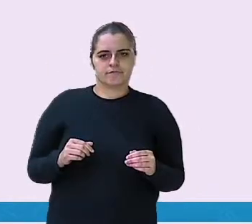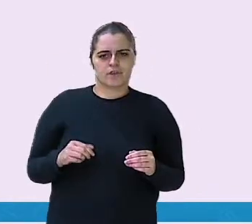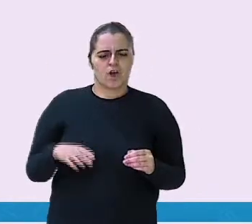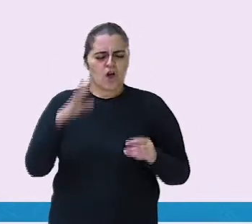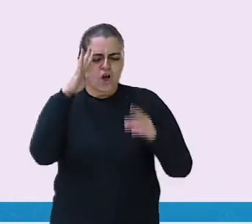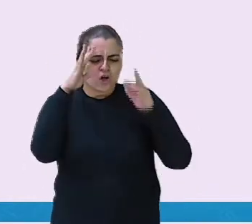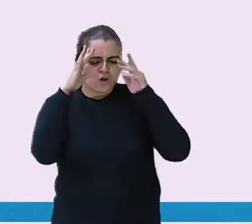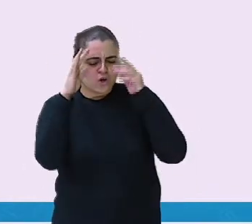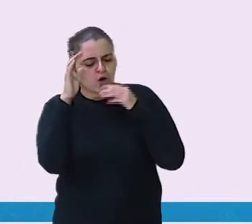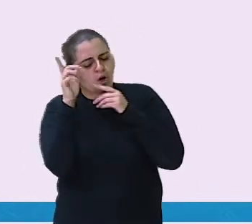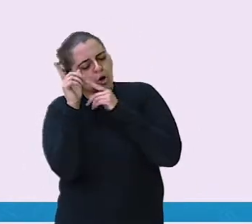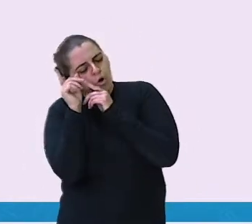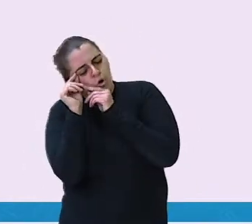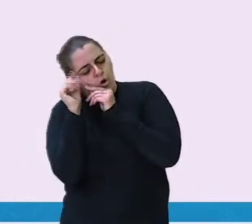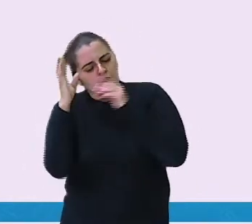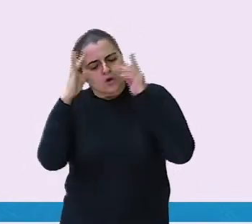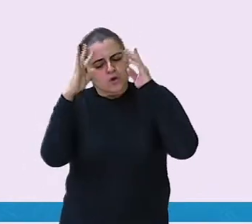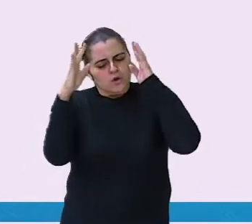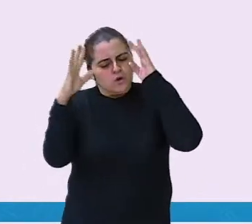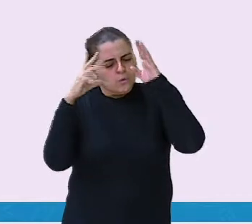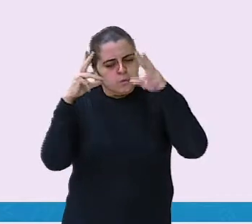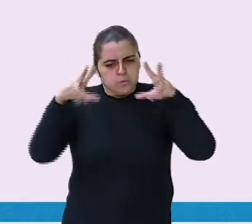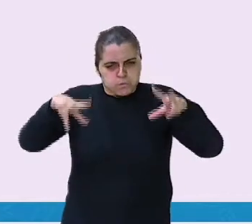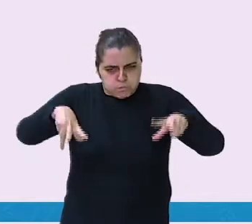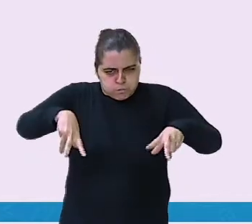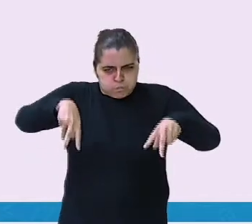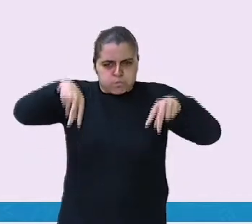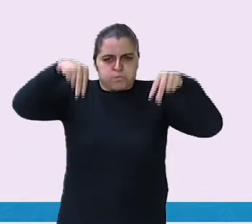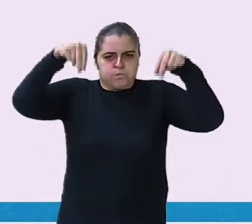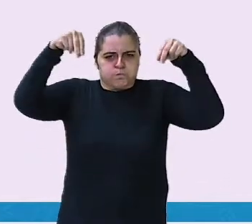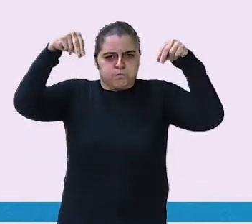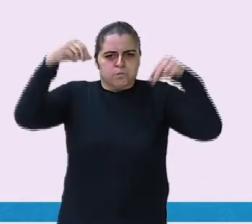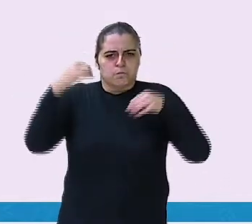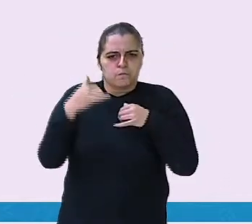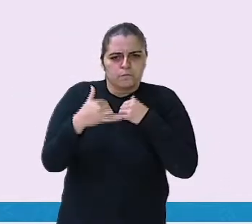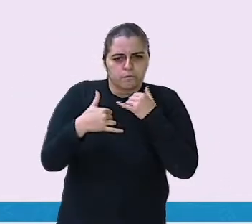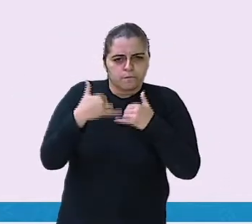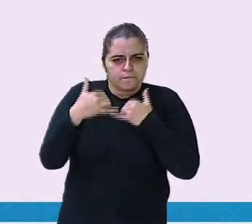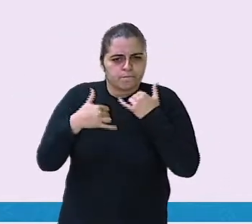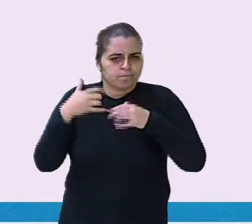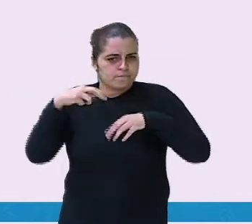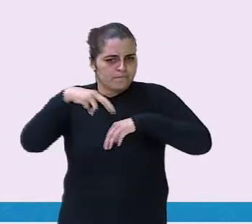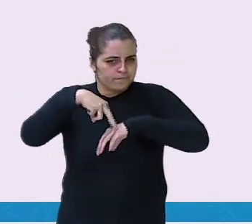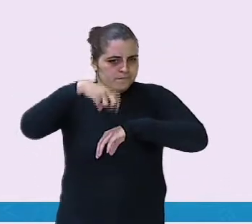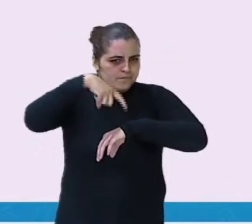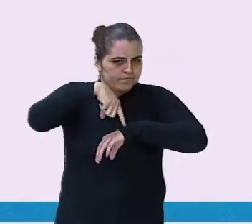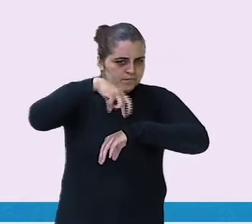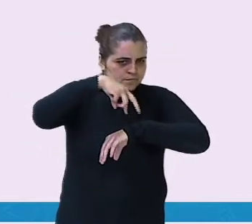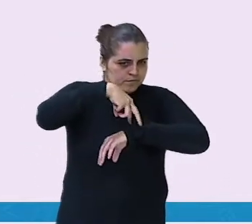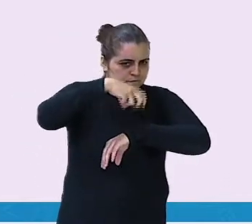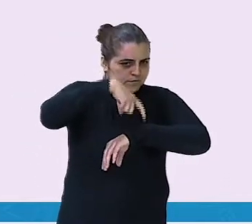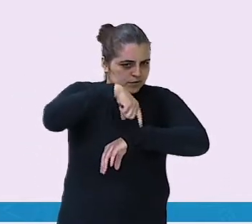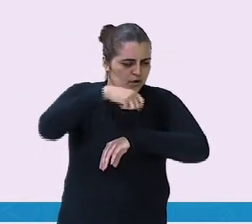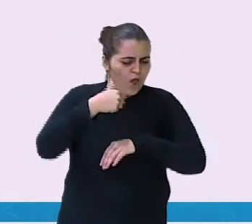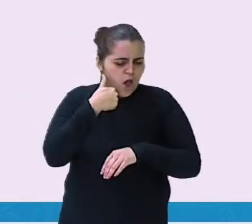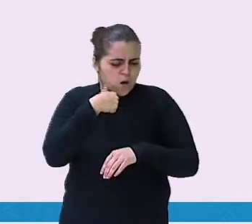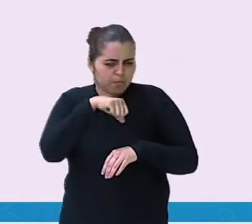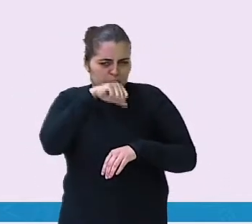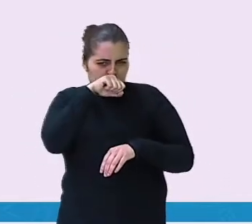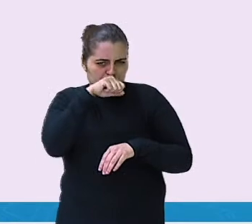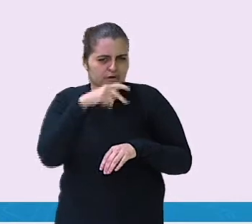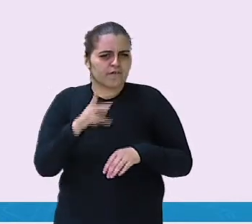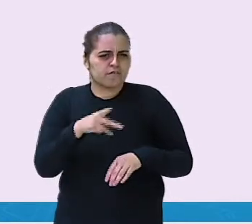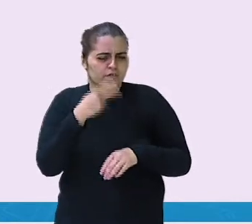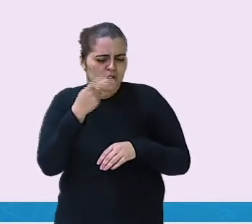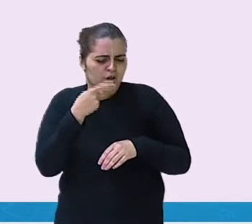Sonhei que umas aves gigantescas brincavam de amarelinha. Mamãe disse